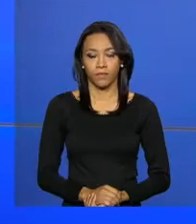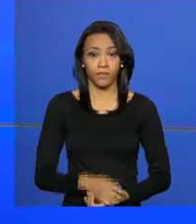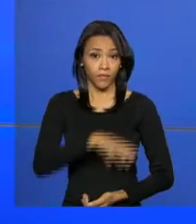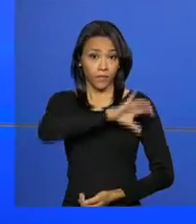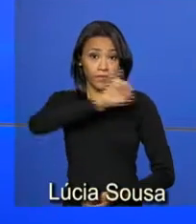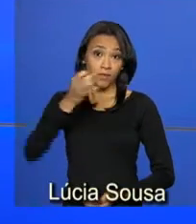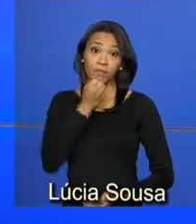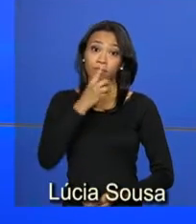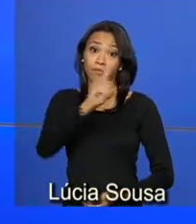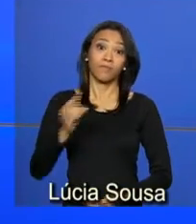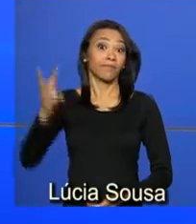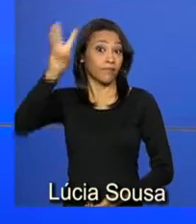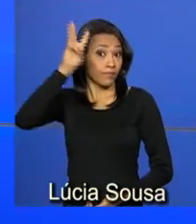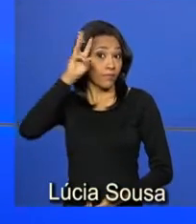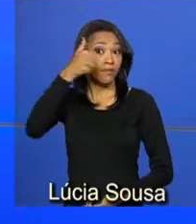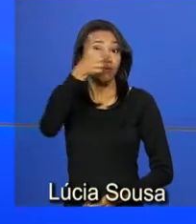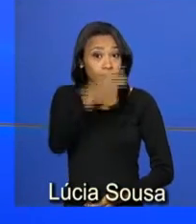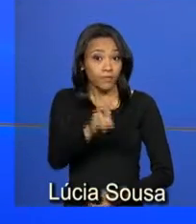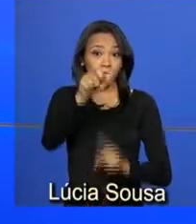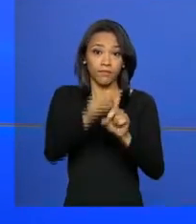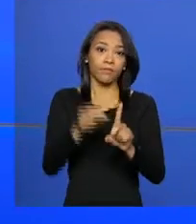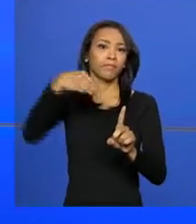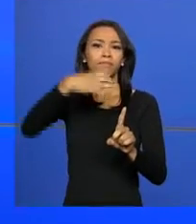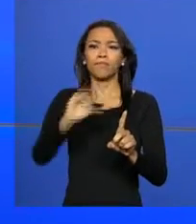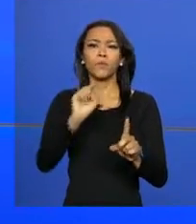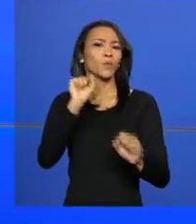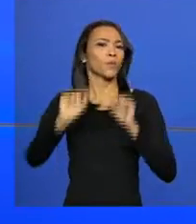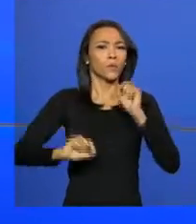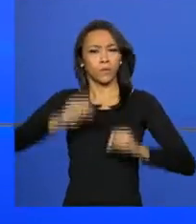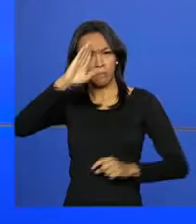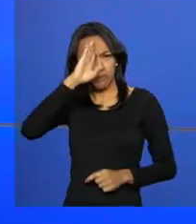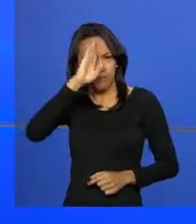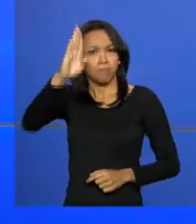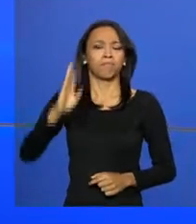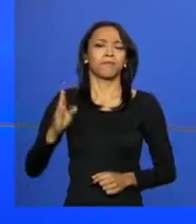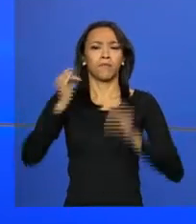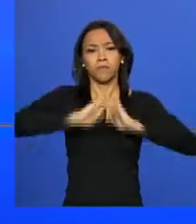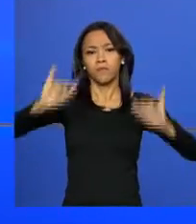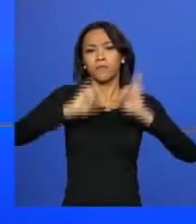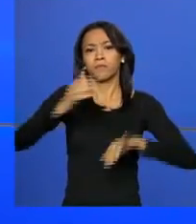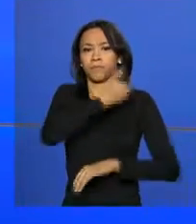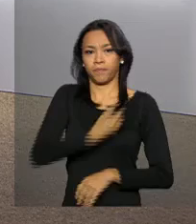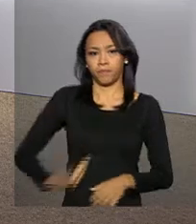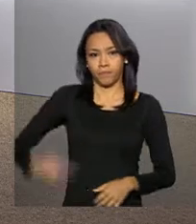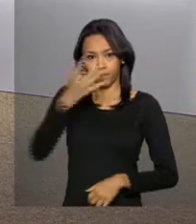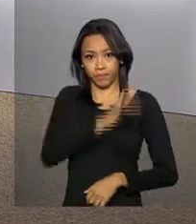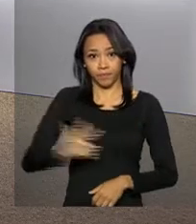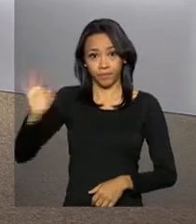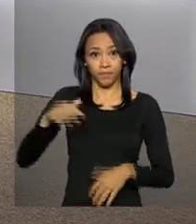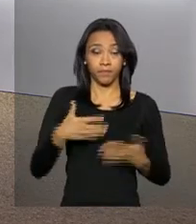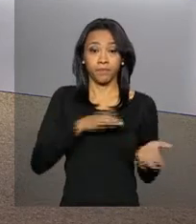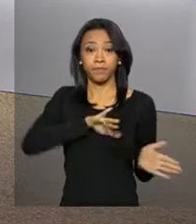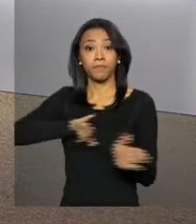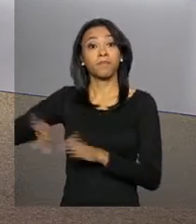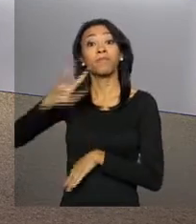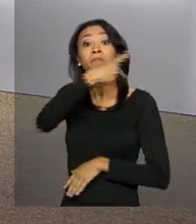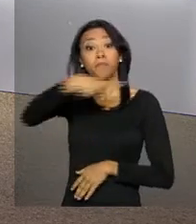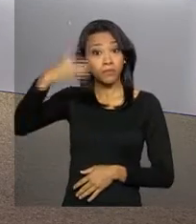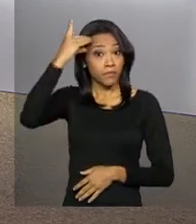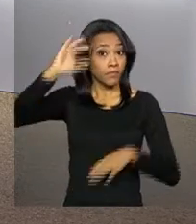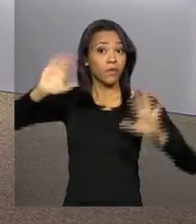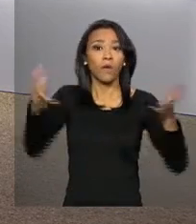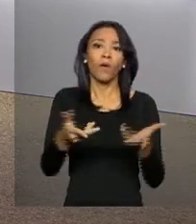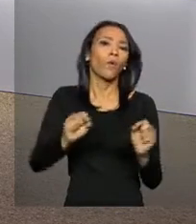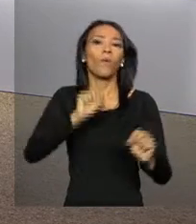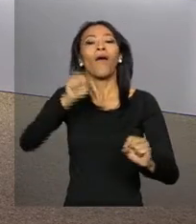Olá, bom dia. Terça-feira, 15 de março, chegamos com as principais notícias do governo federal. A agenda da presidenta Dilma Rousseff